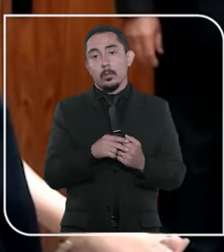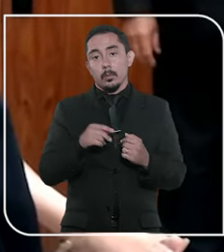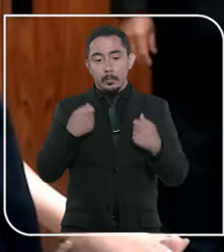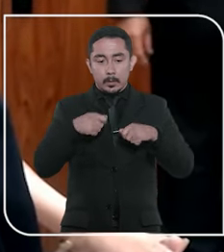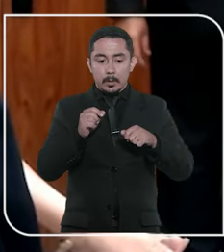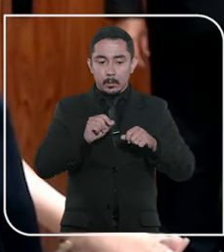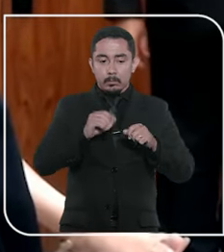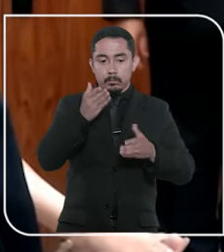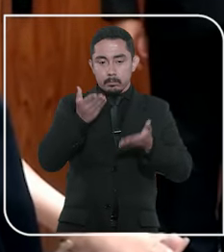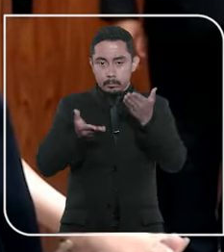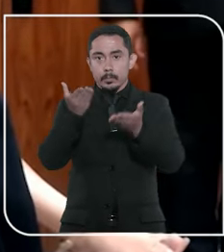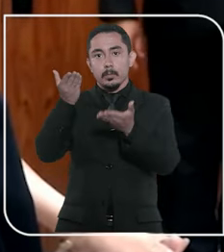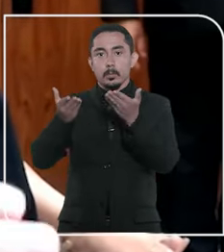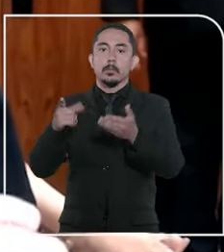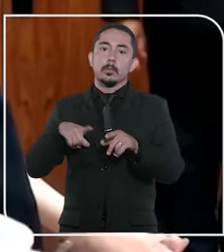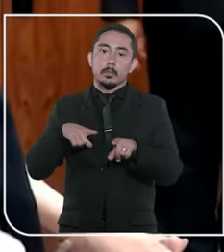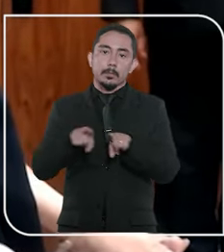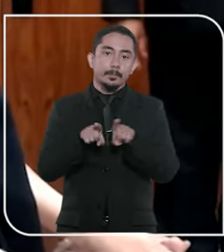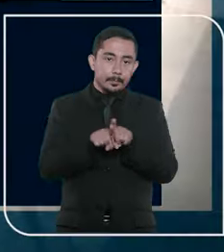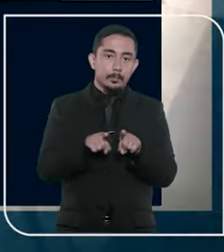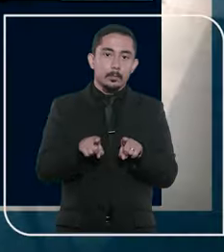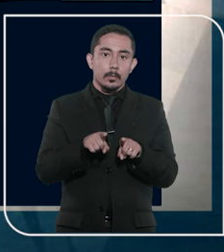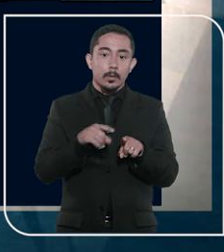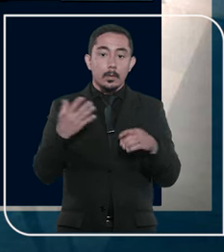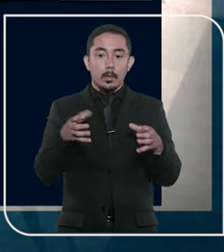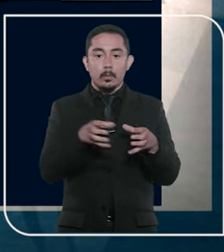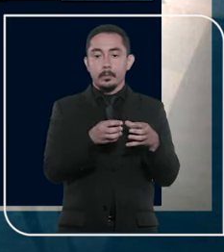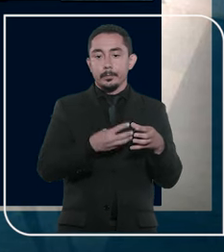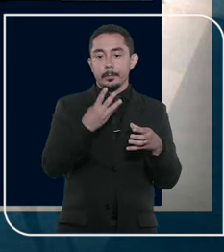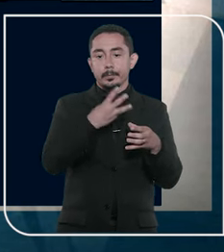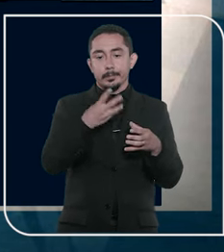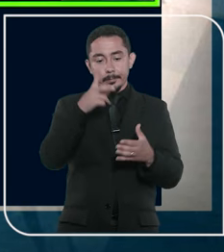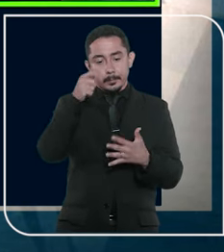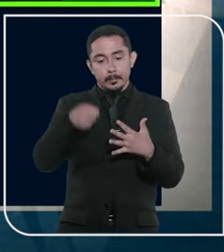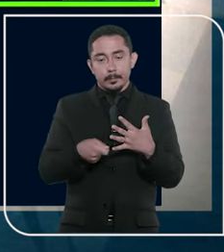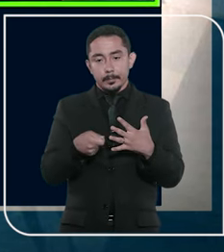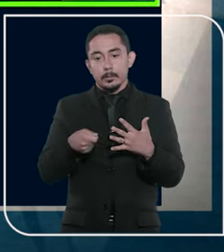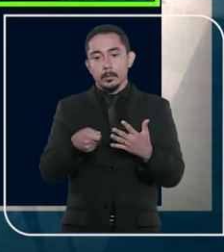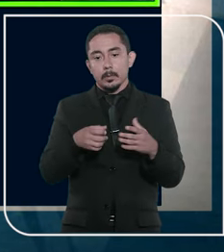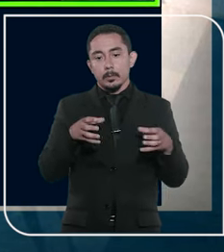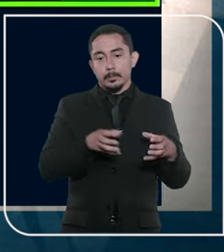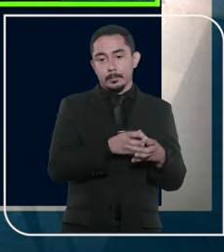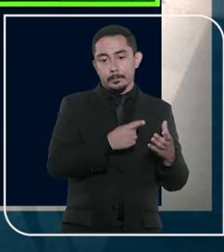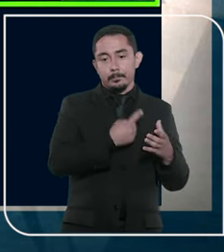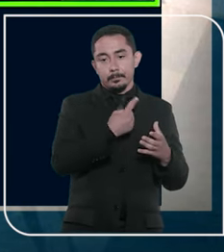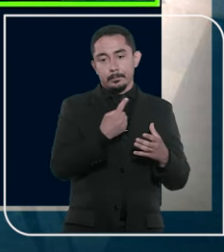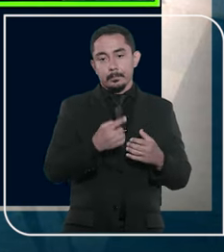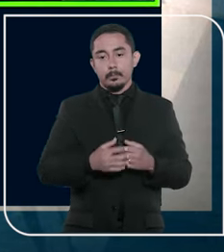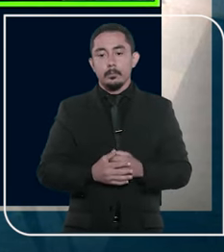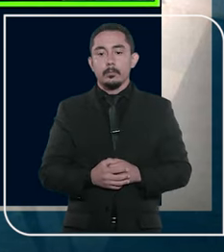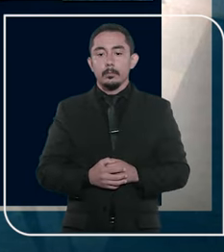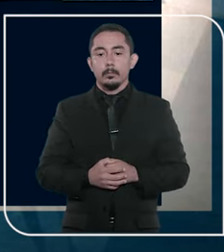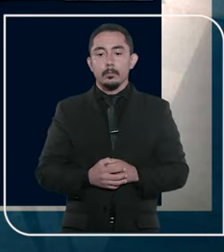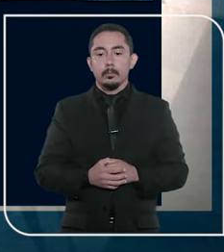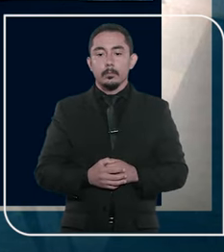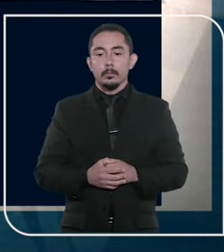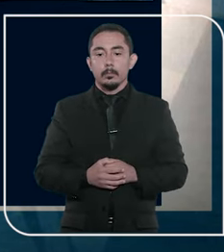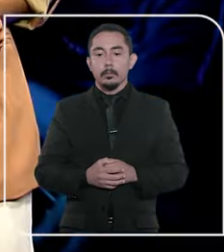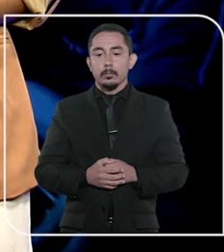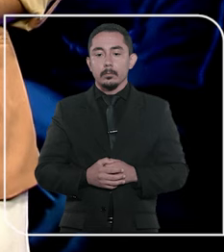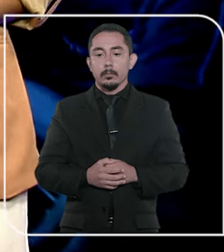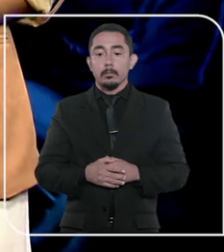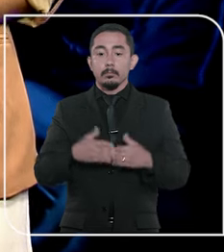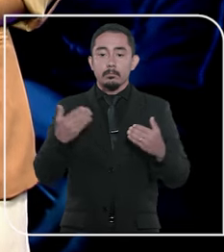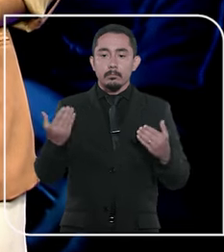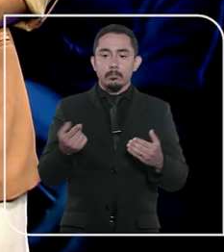com o aumento de custos e deve ser proporcional. Com isso, a terceira turma do STJ restabeleceu a sentença da primeira instância.